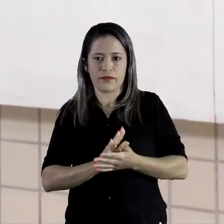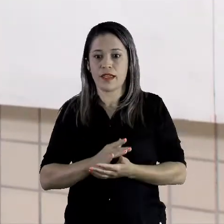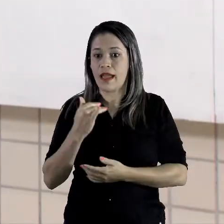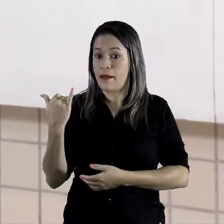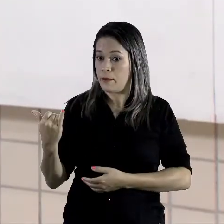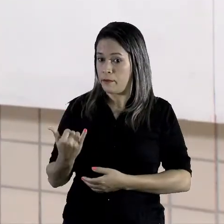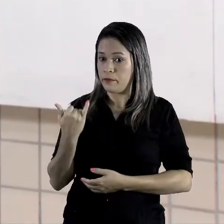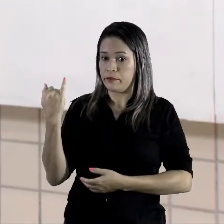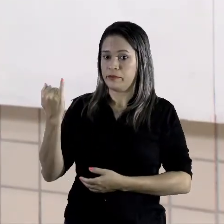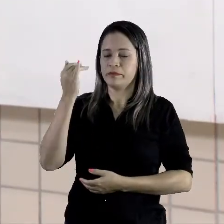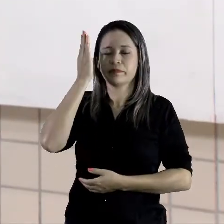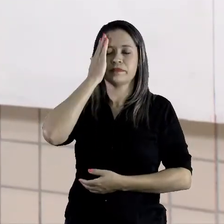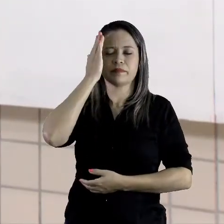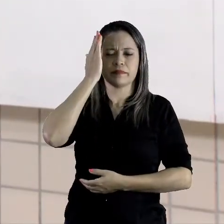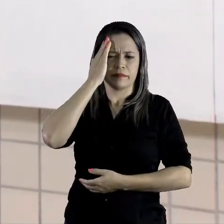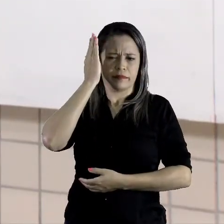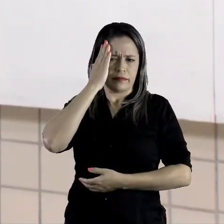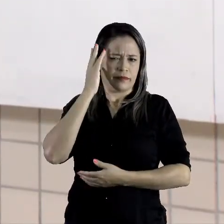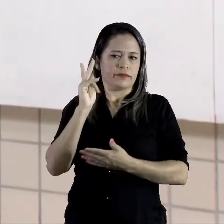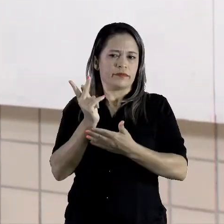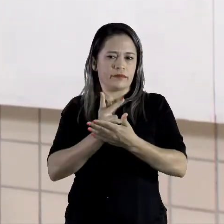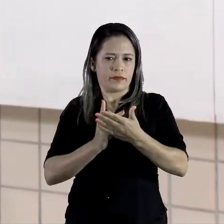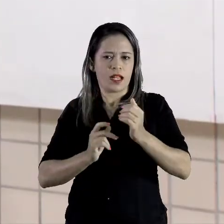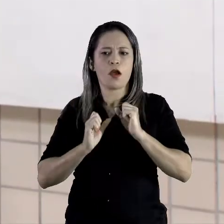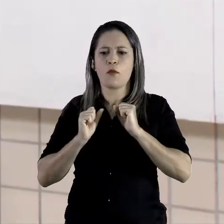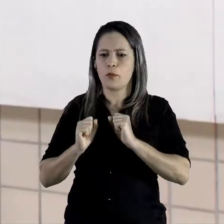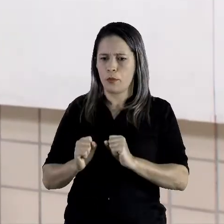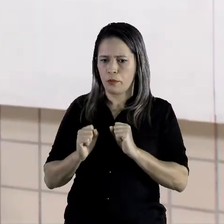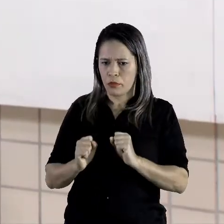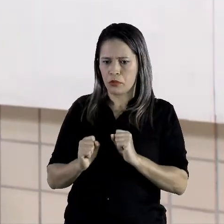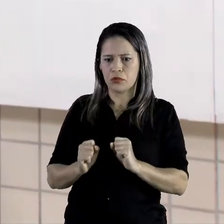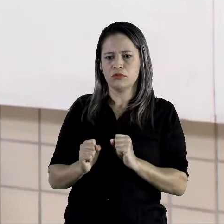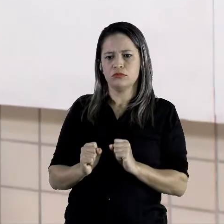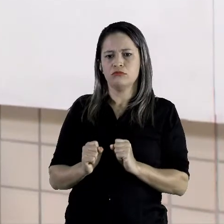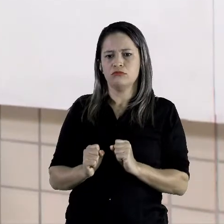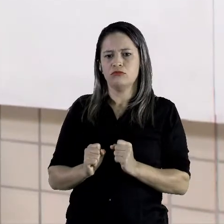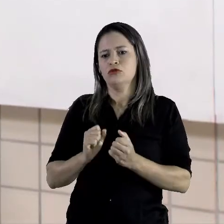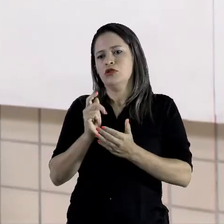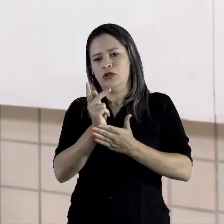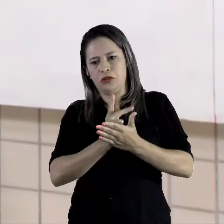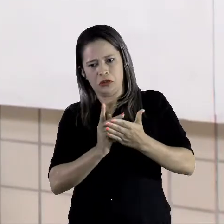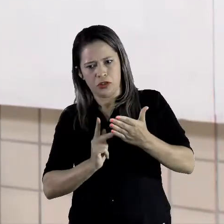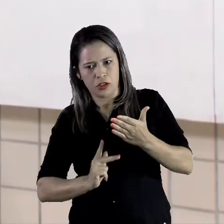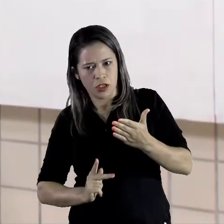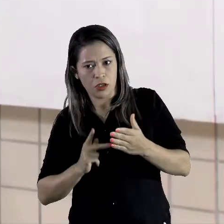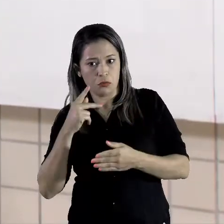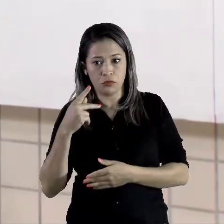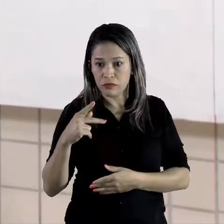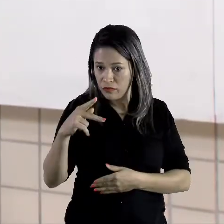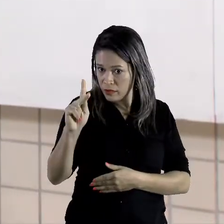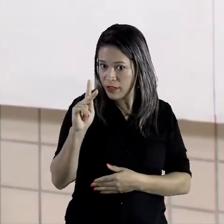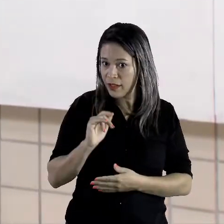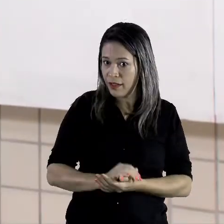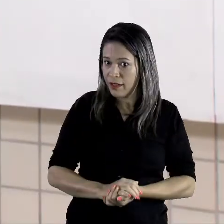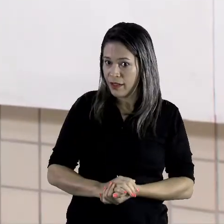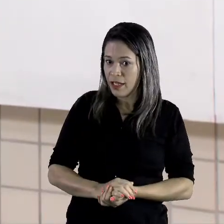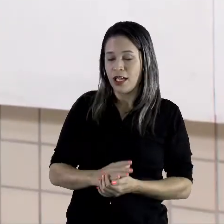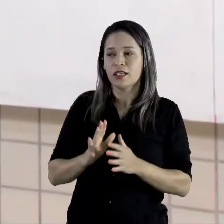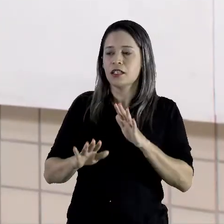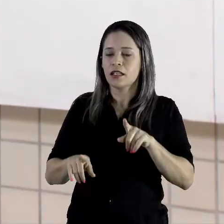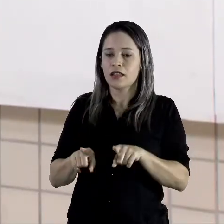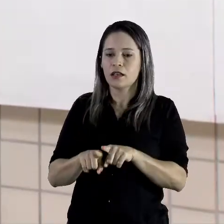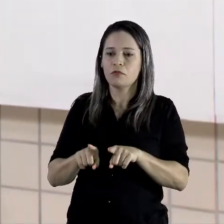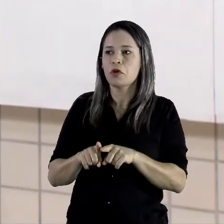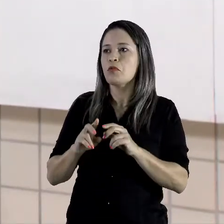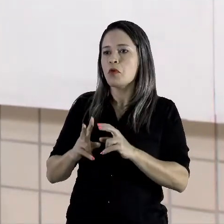importante saber que os desenhos podem ser parte desenhados por você e parte com